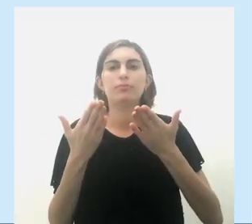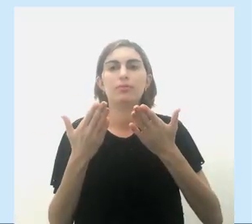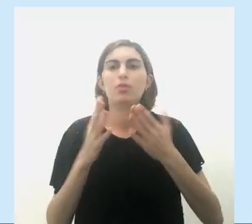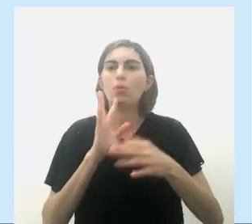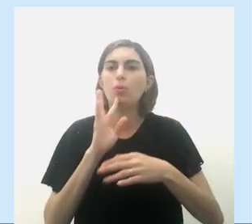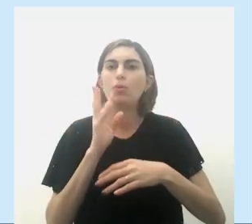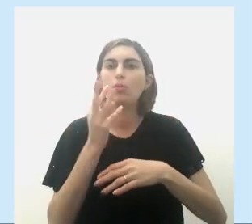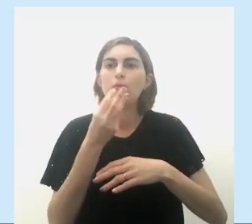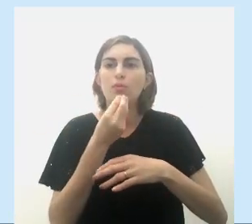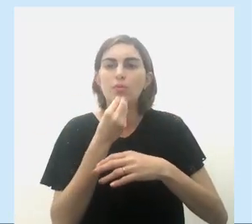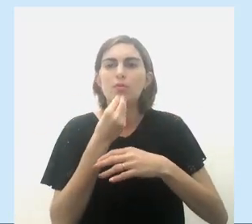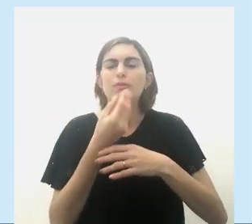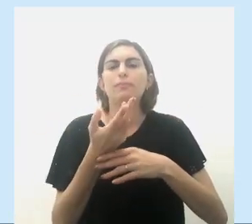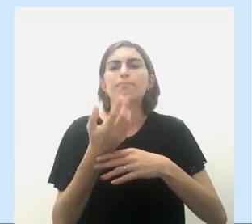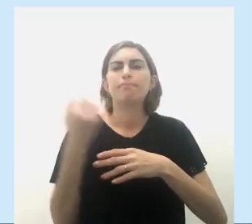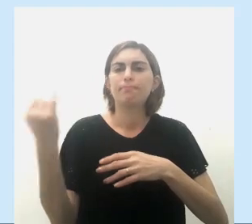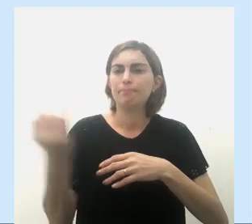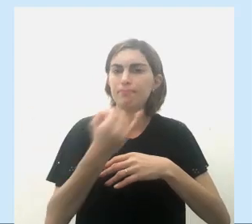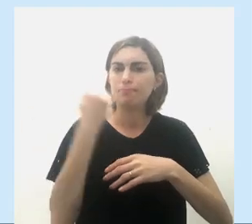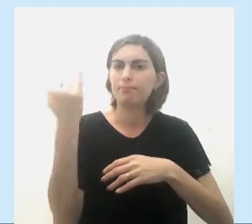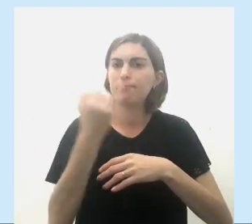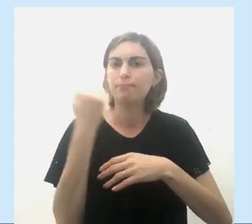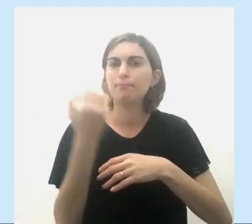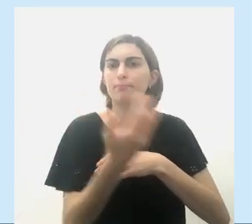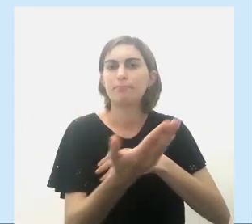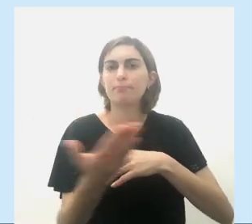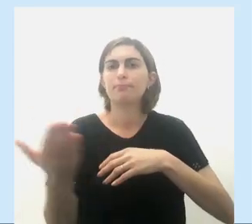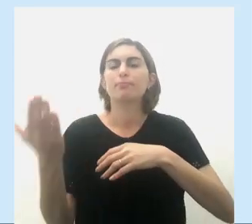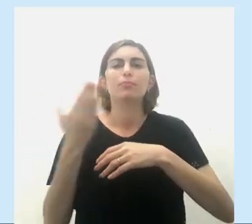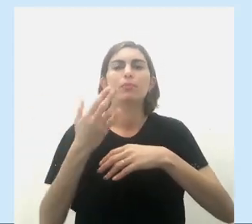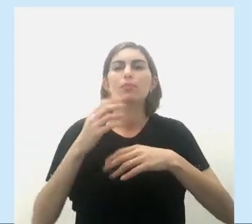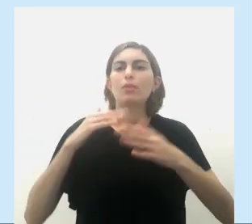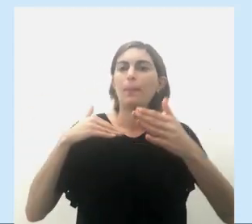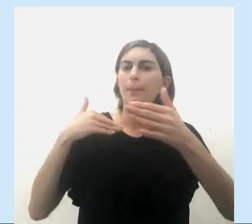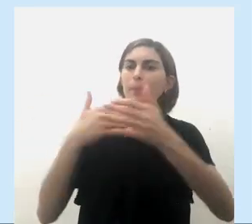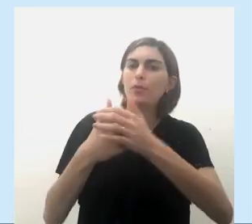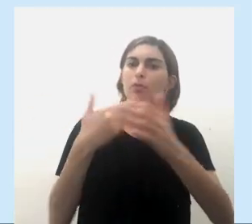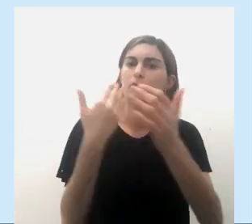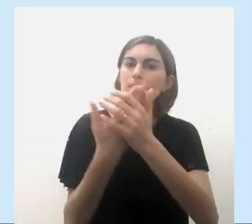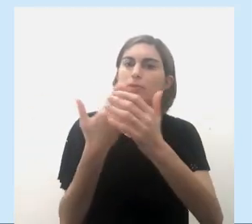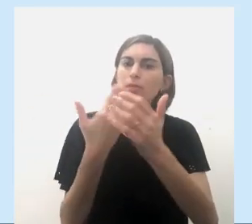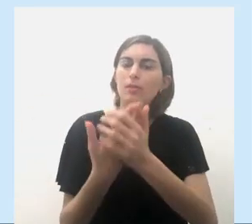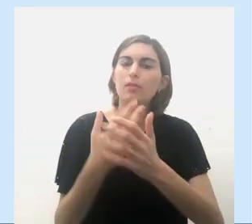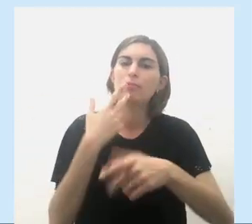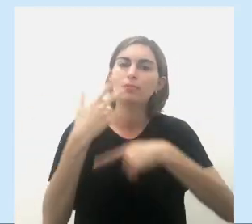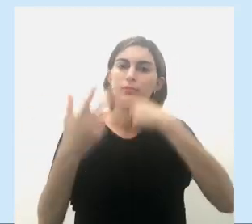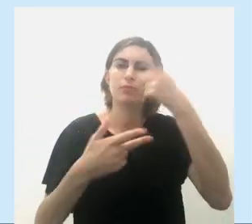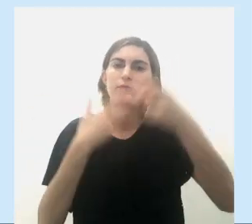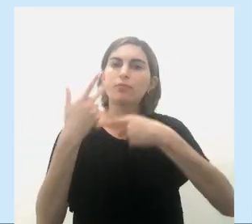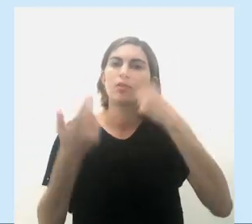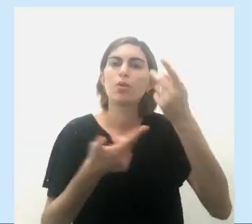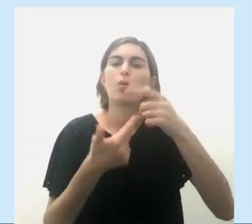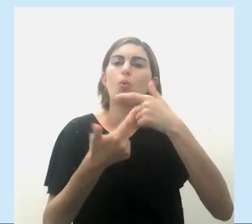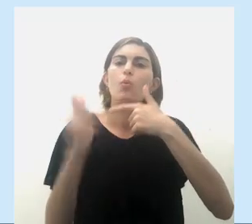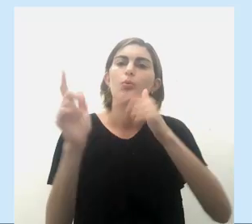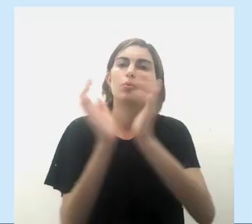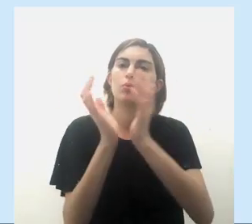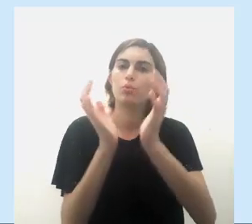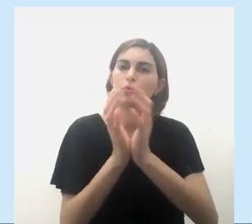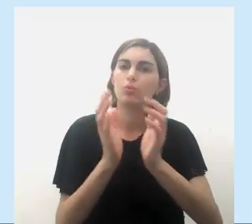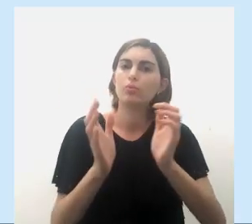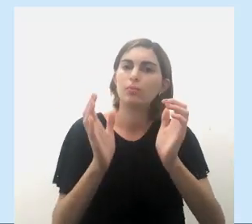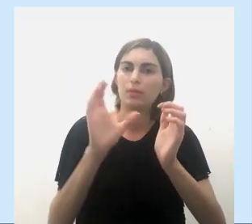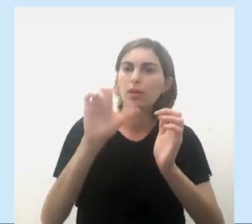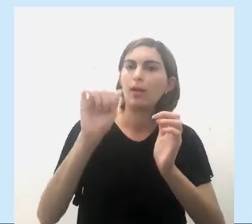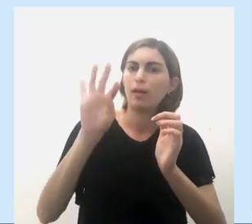esse conhecimento seja de grande relevância para vocês e na próxima aula falaremos de outro